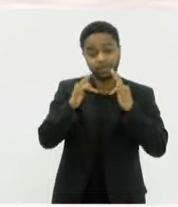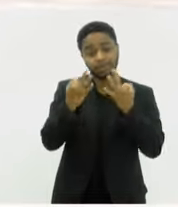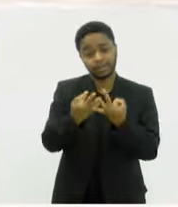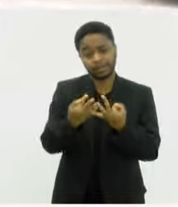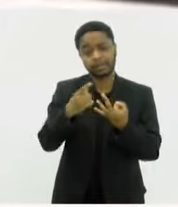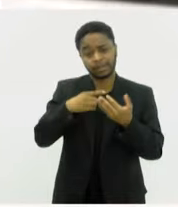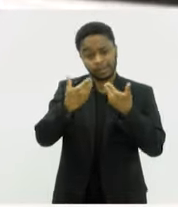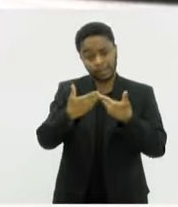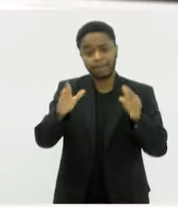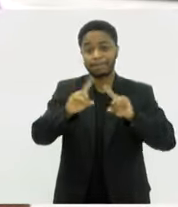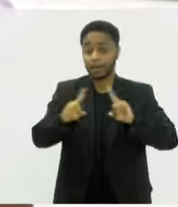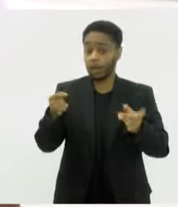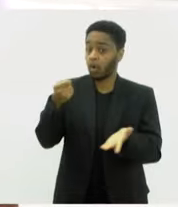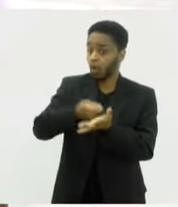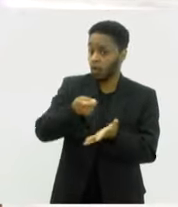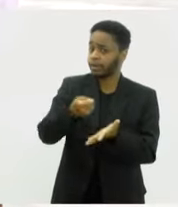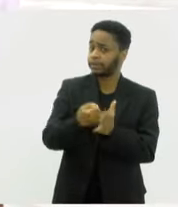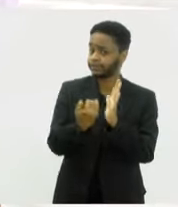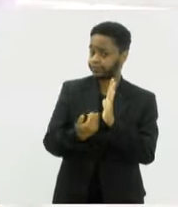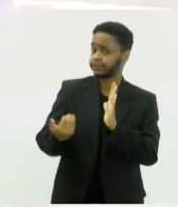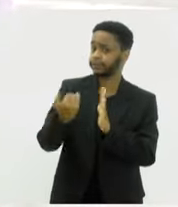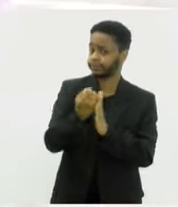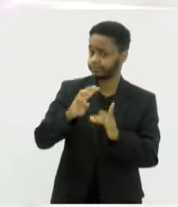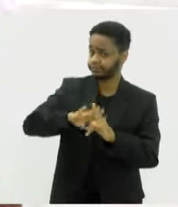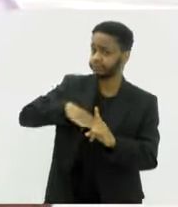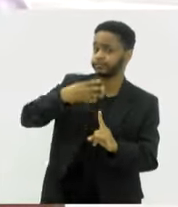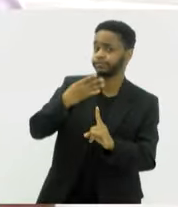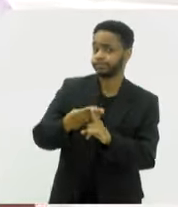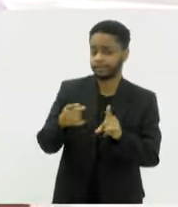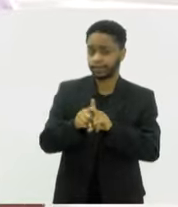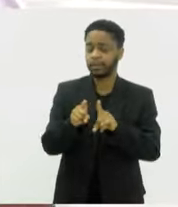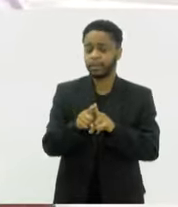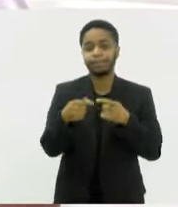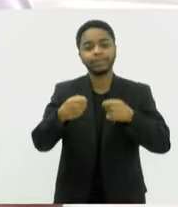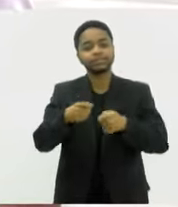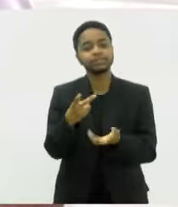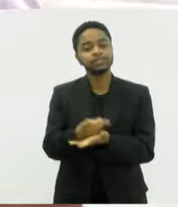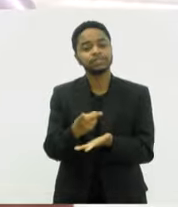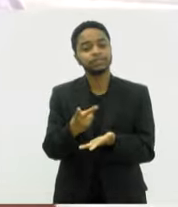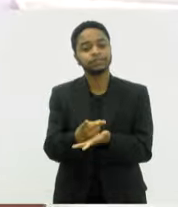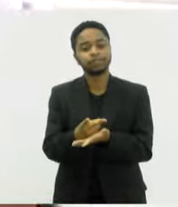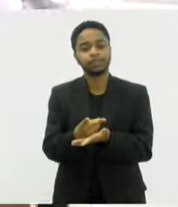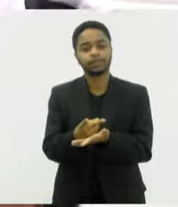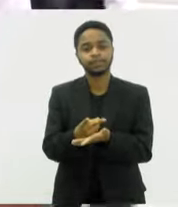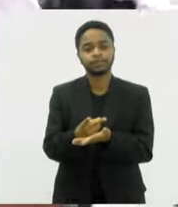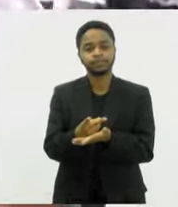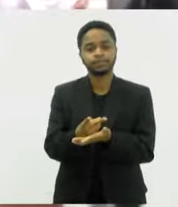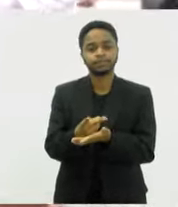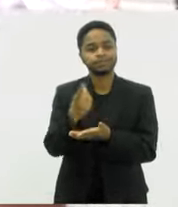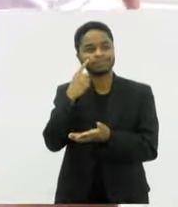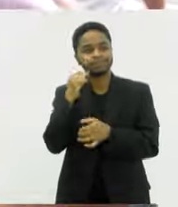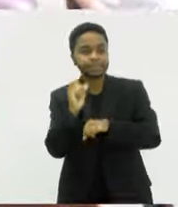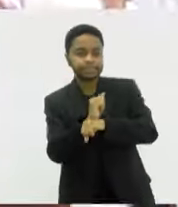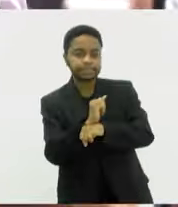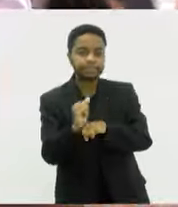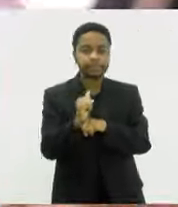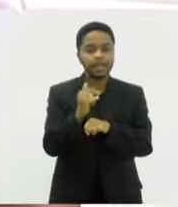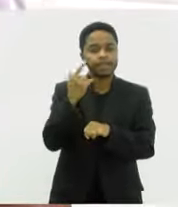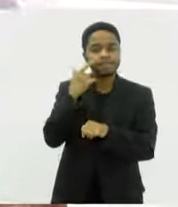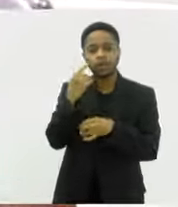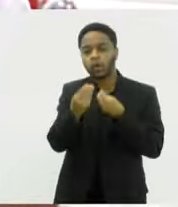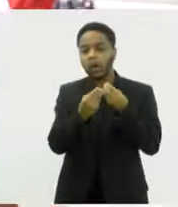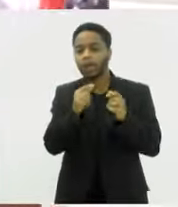cobrança é bem maior, né? E a gente tem que estar sempre vendo o que a gente faz, tendo uma